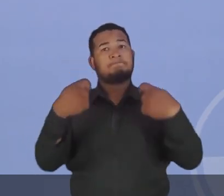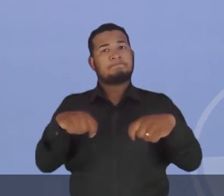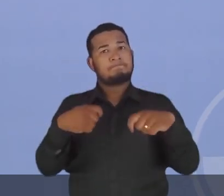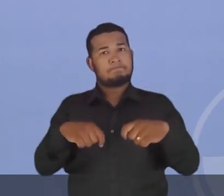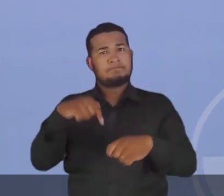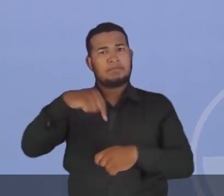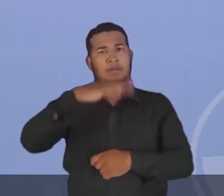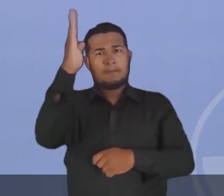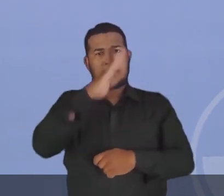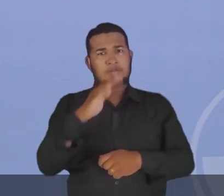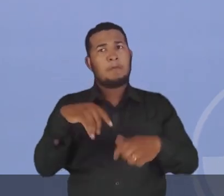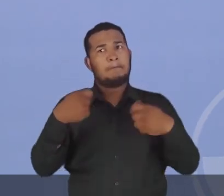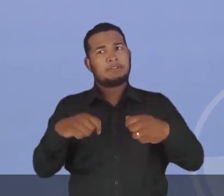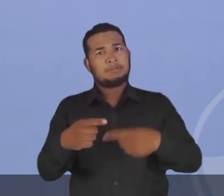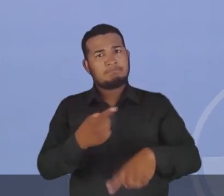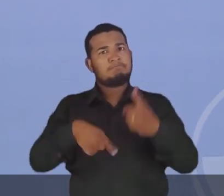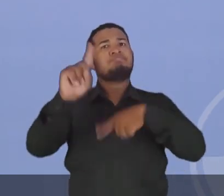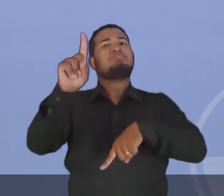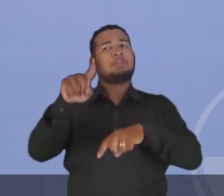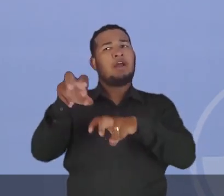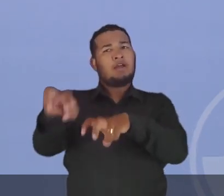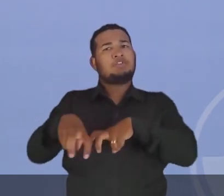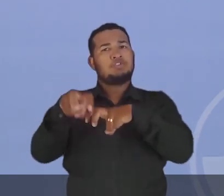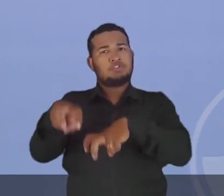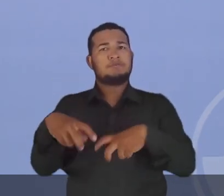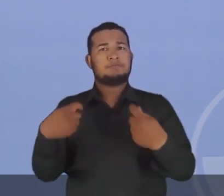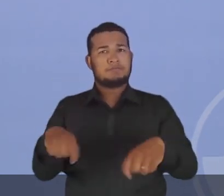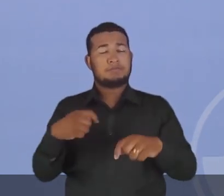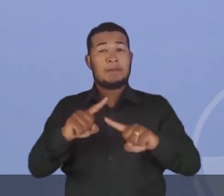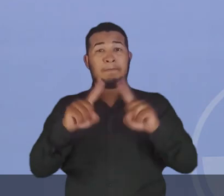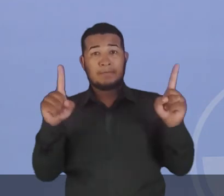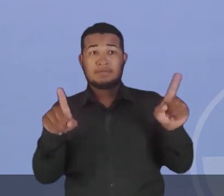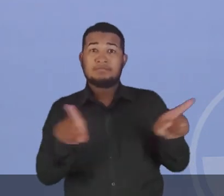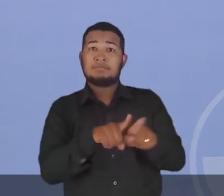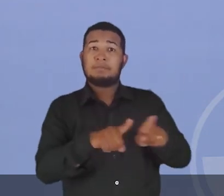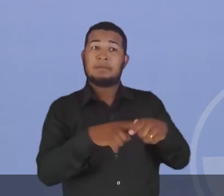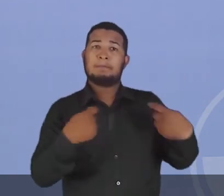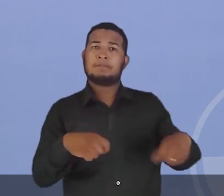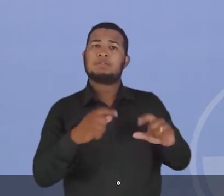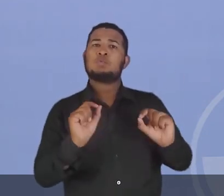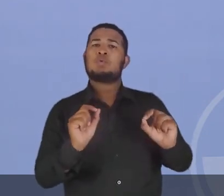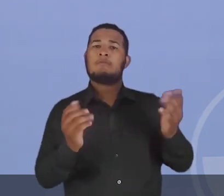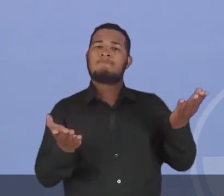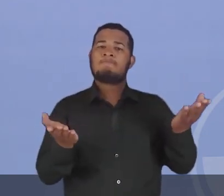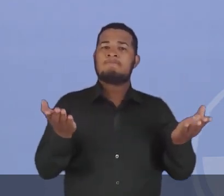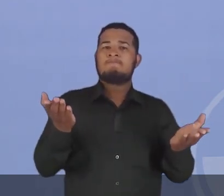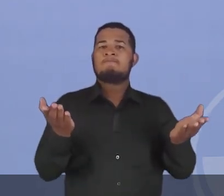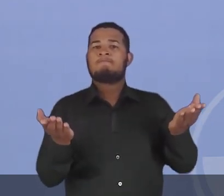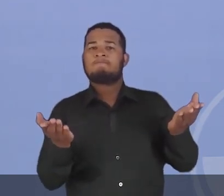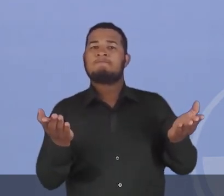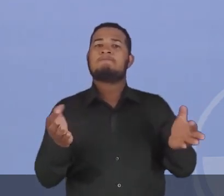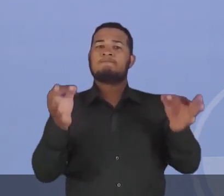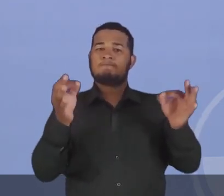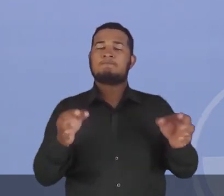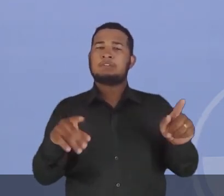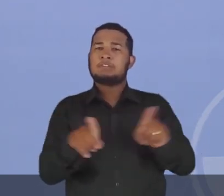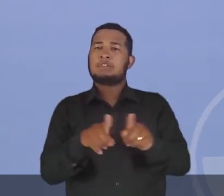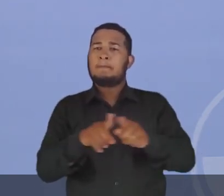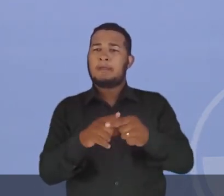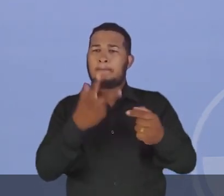tá? O Brasil precisa crescer a sua atividade agrícola, mas ela precisa manter um equilíbrio ambiental e uma